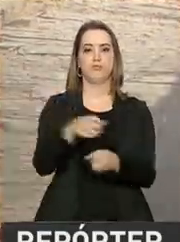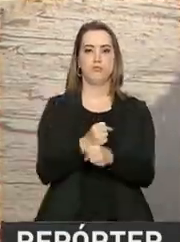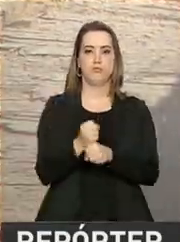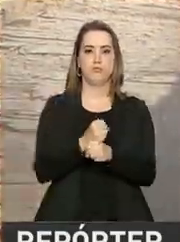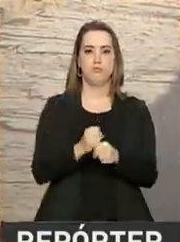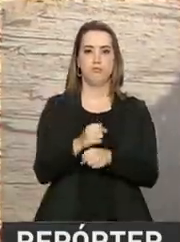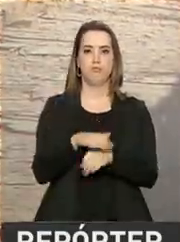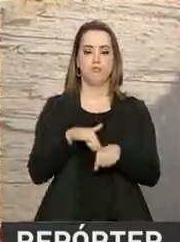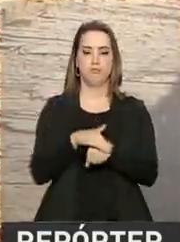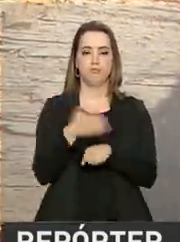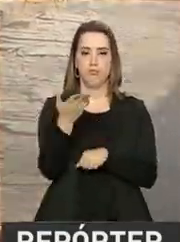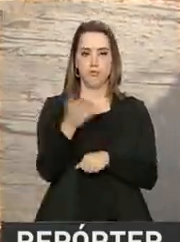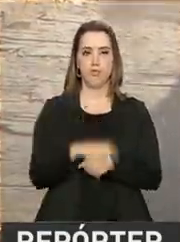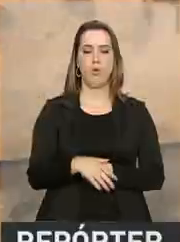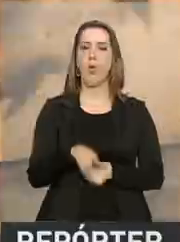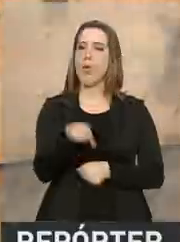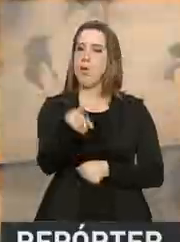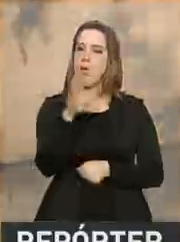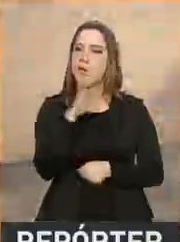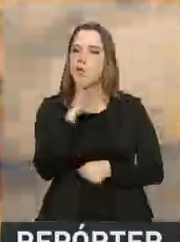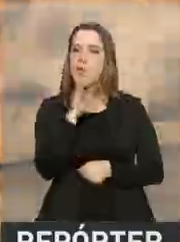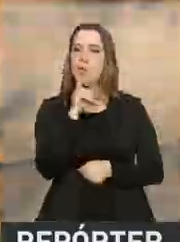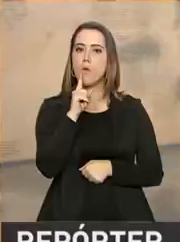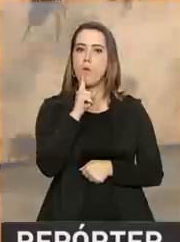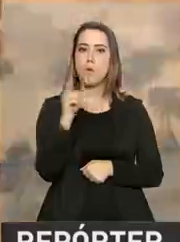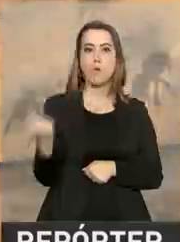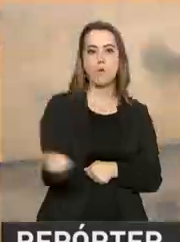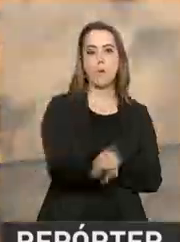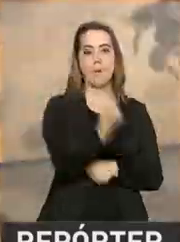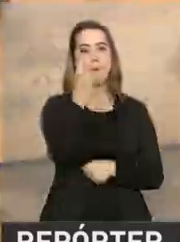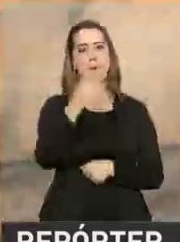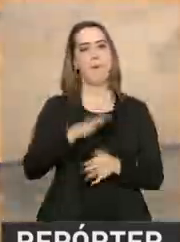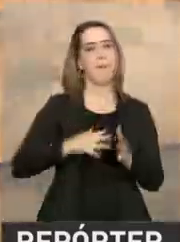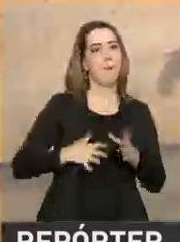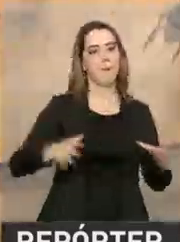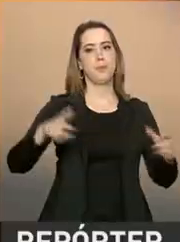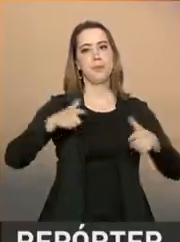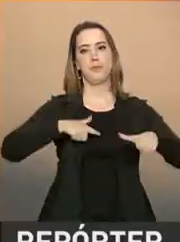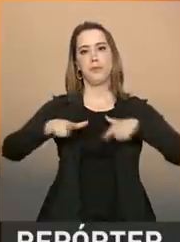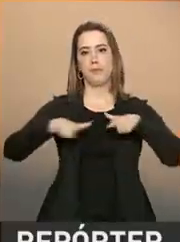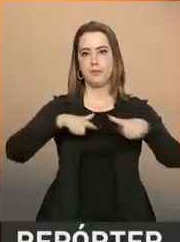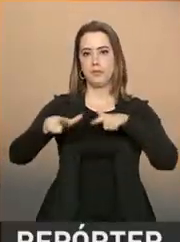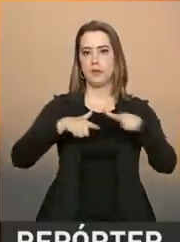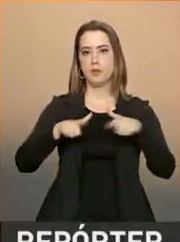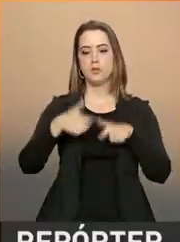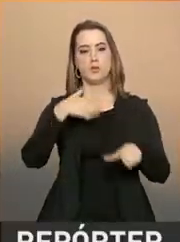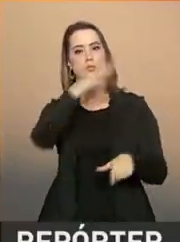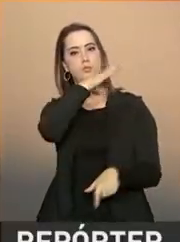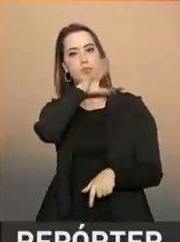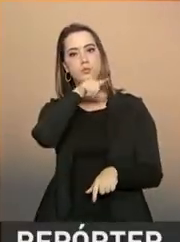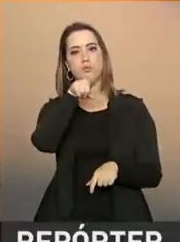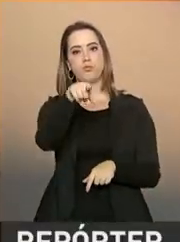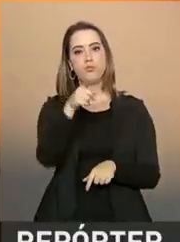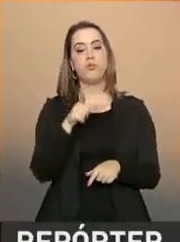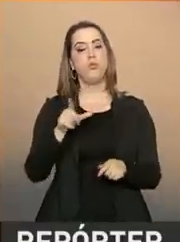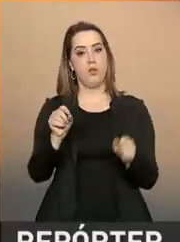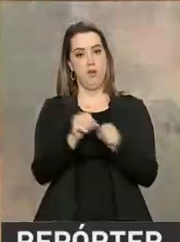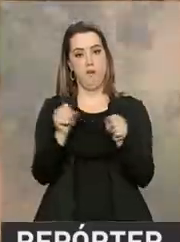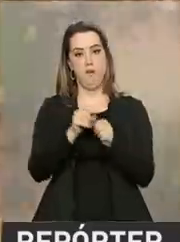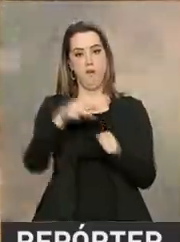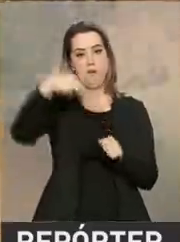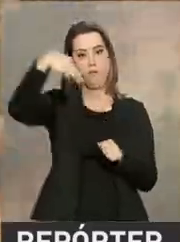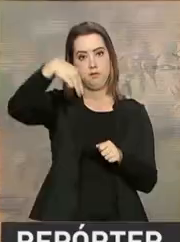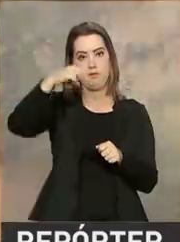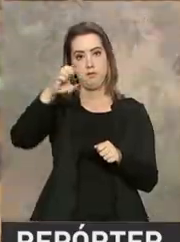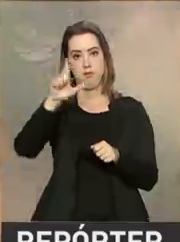Não é à toa que elas são conhecidas como uma das maiores trabalhadoras do reino animal. Além de produzirem o mel com o néctar das flores,